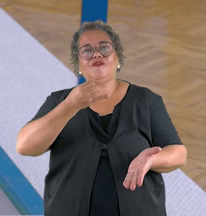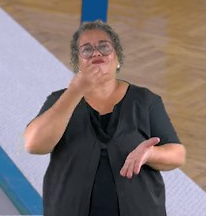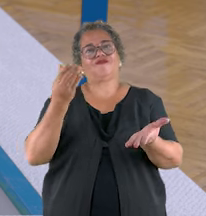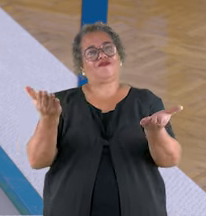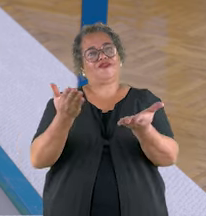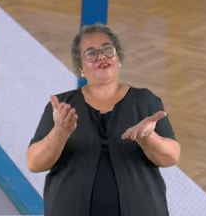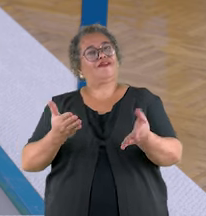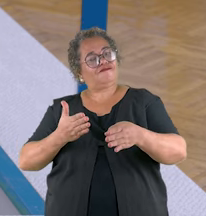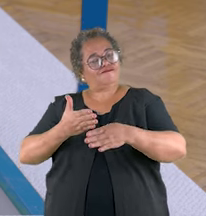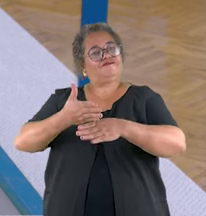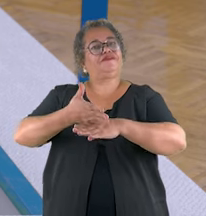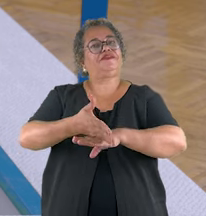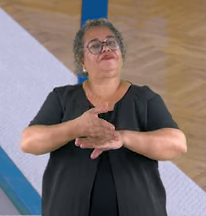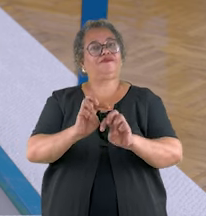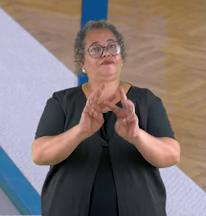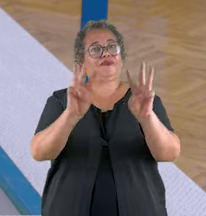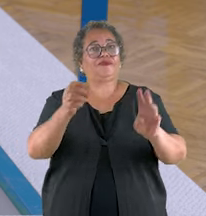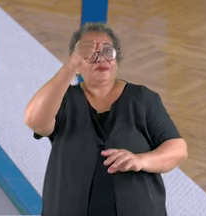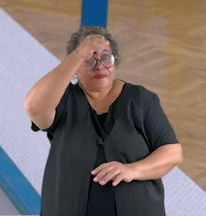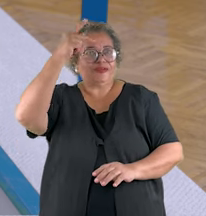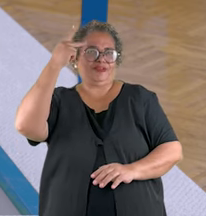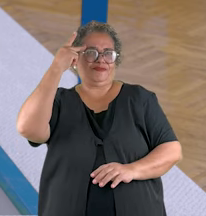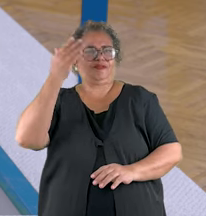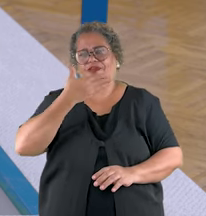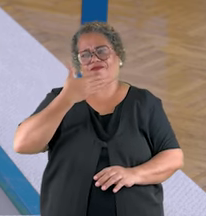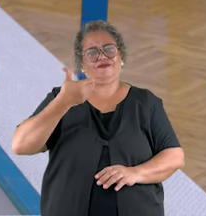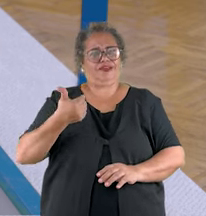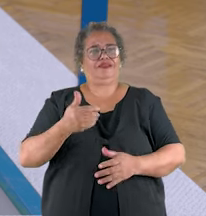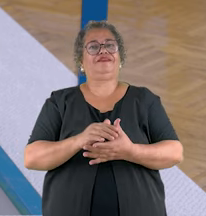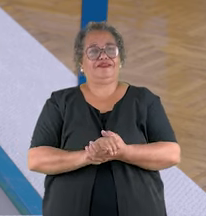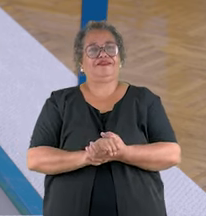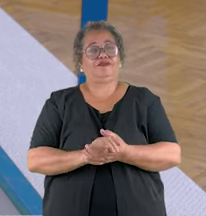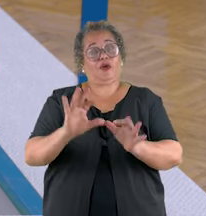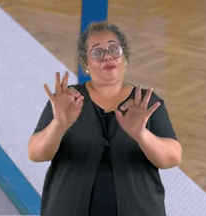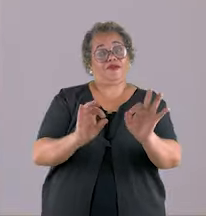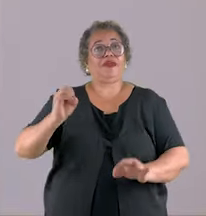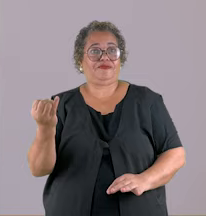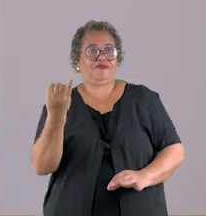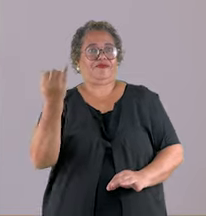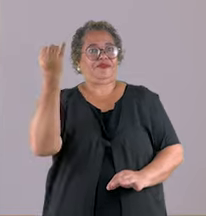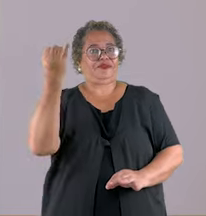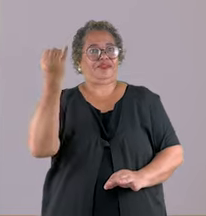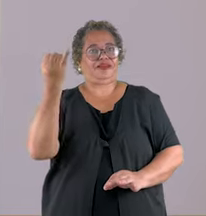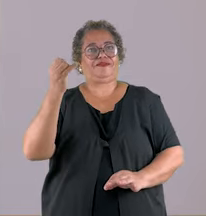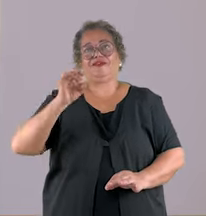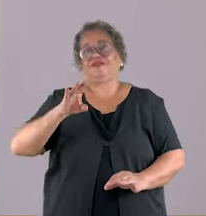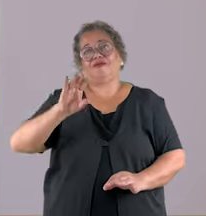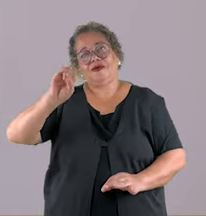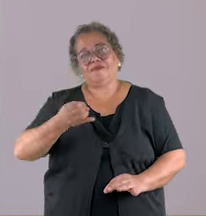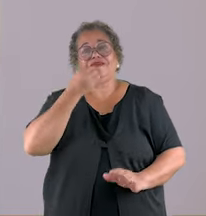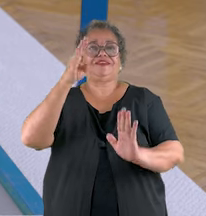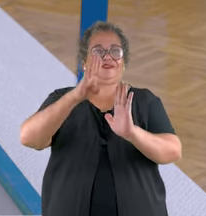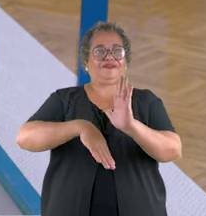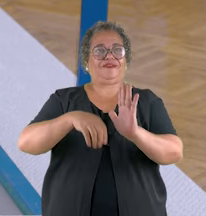aproveita e faz agora. É só acessar o portal da Prefeitura. É rápido e prático. Planejamento é tudo, né? Agora é só aproveitar